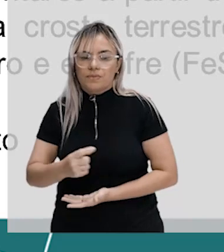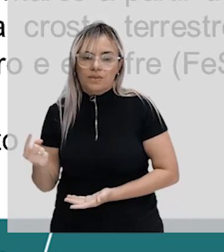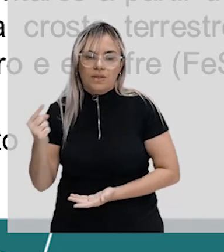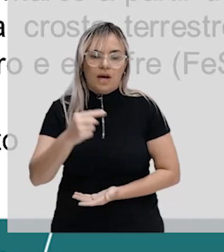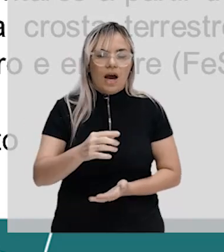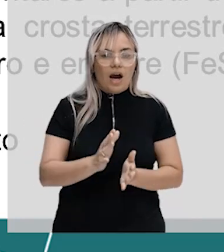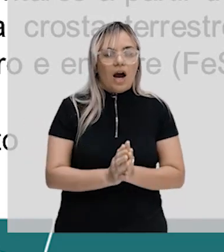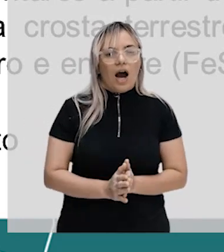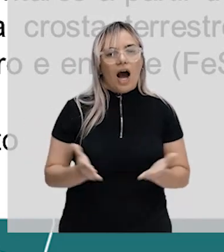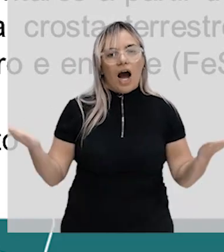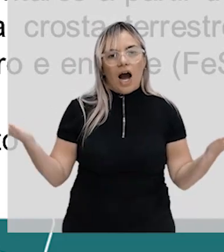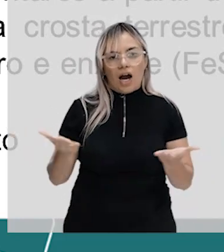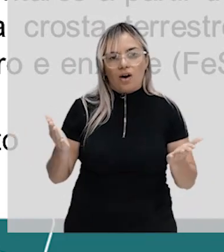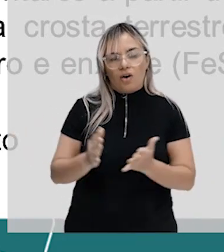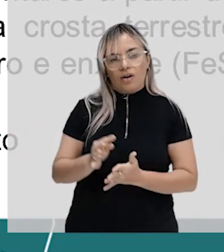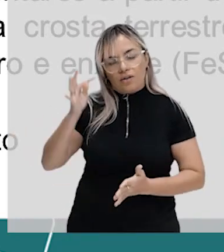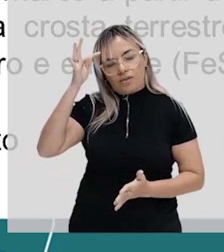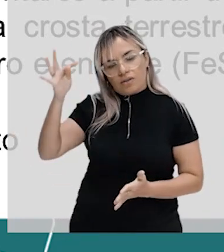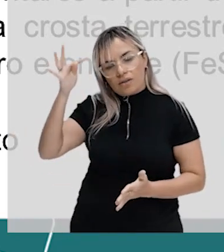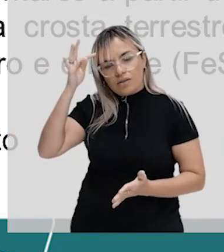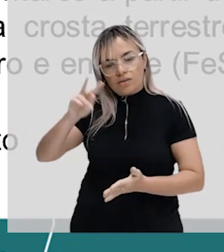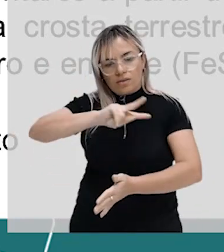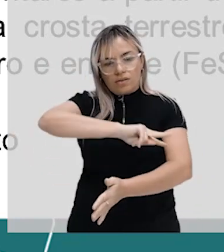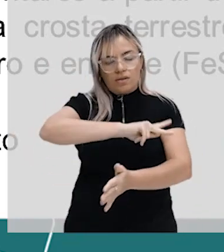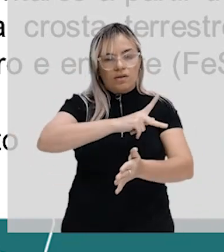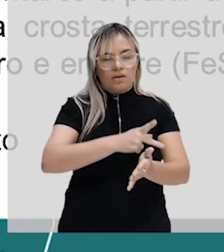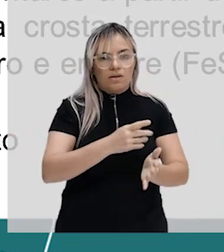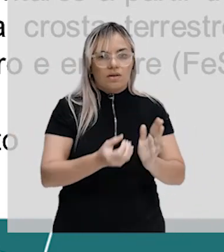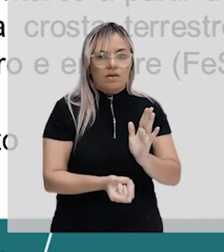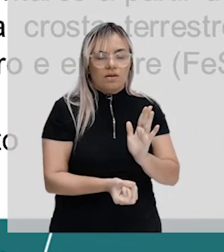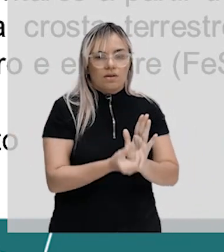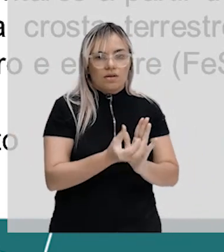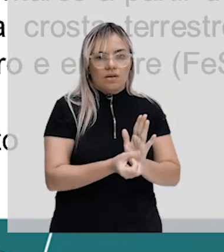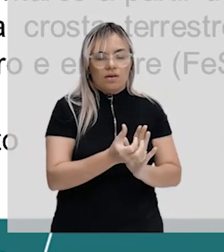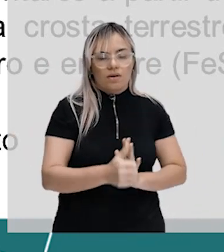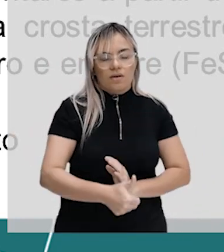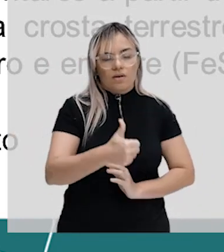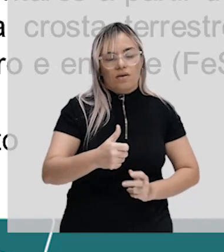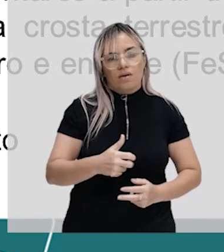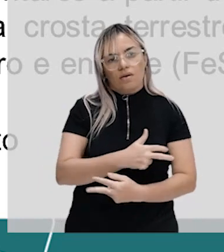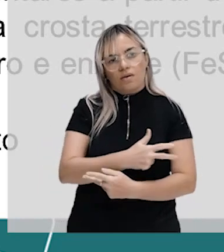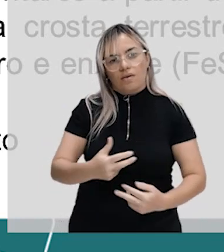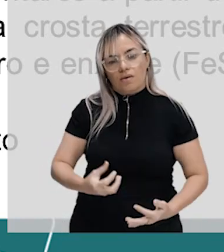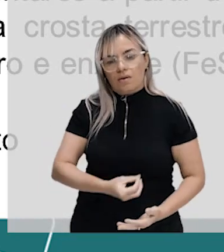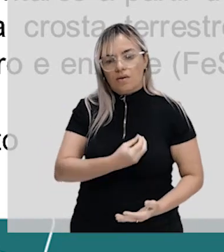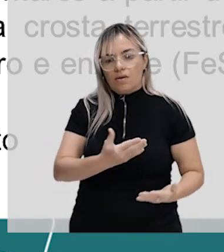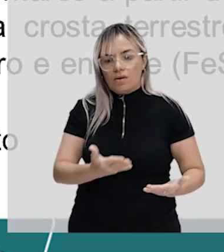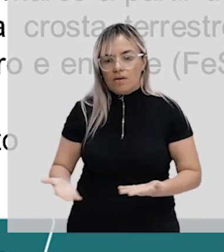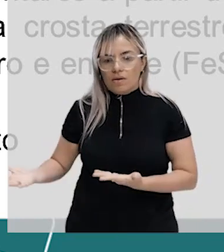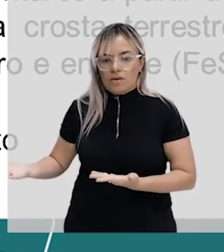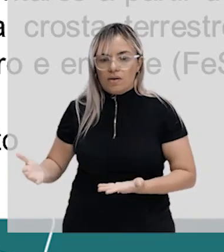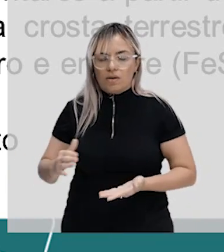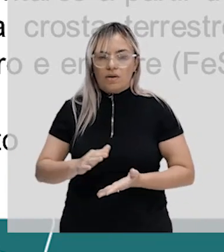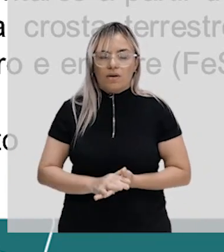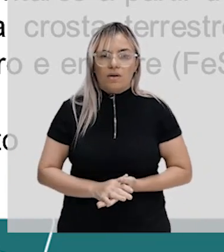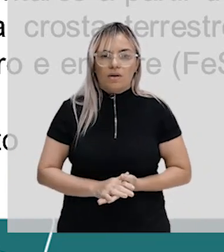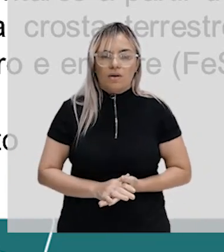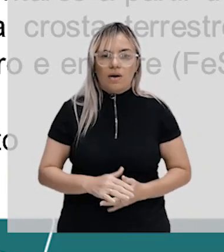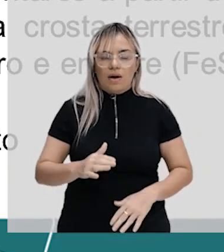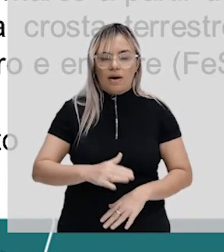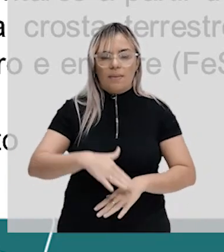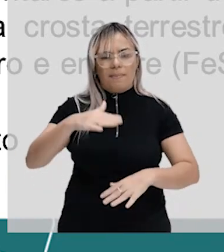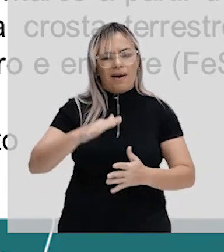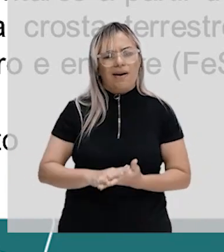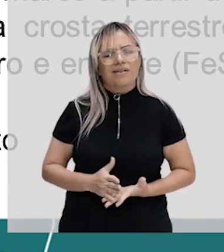autotrófica considera que os primeiros seres vivos seriam autótrofos. É a hipótese mais aceita